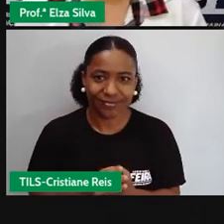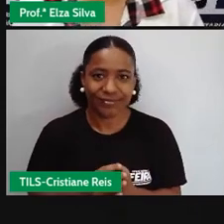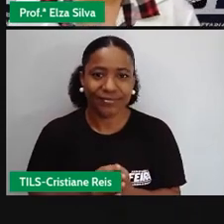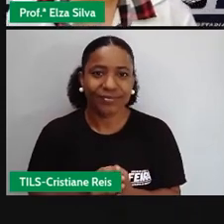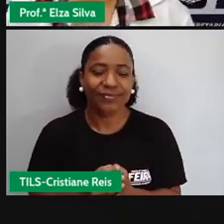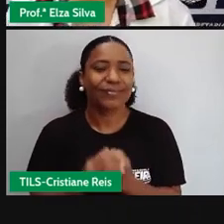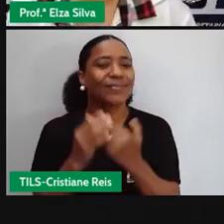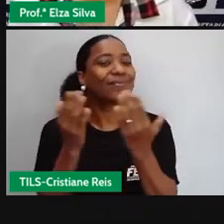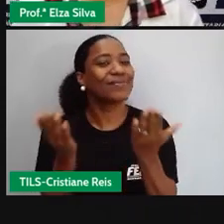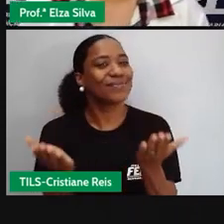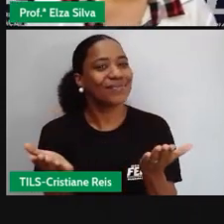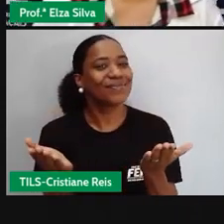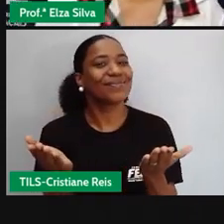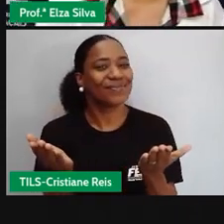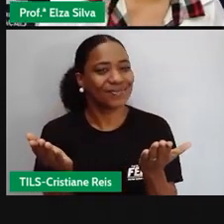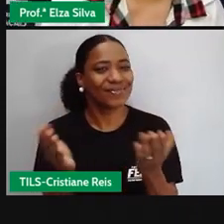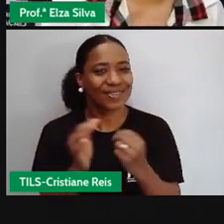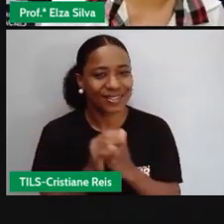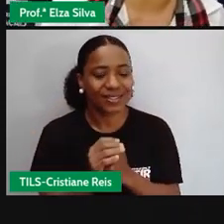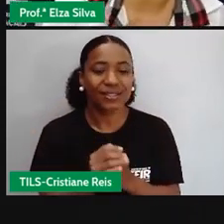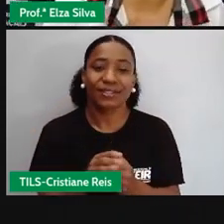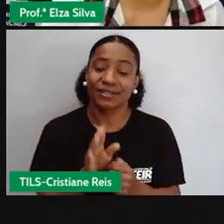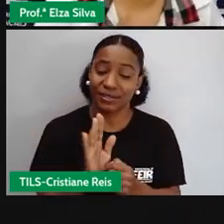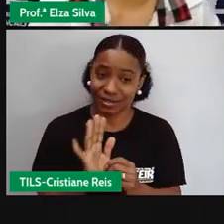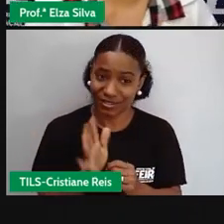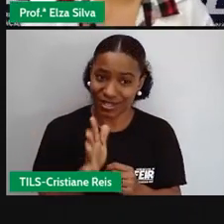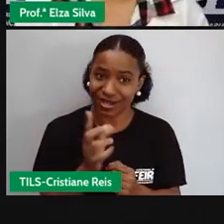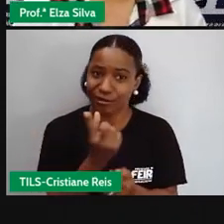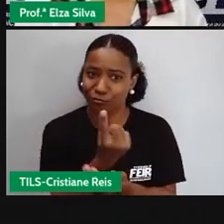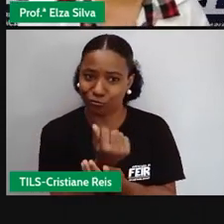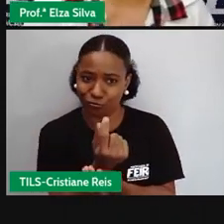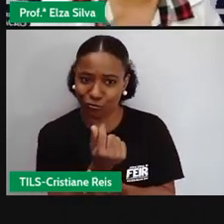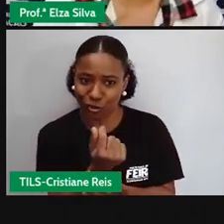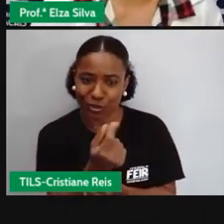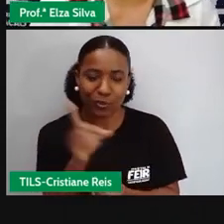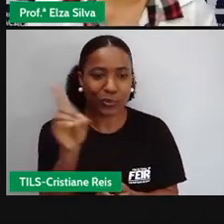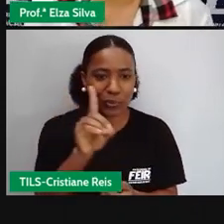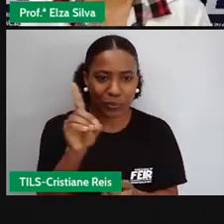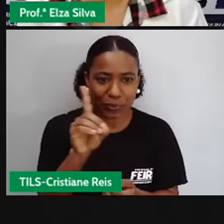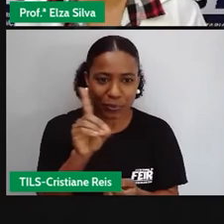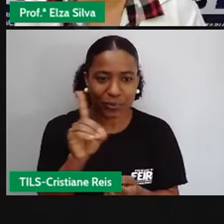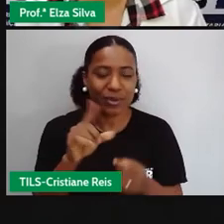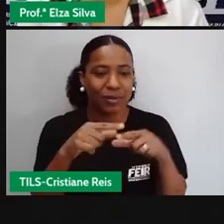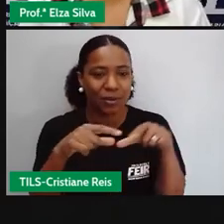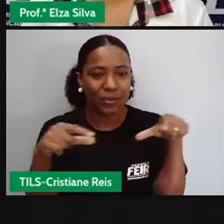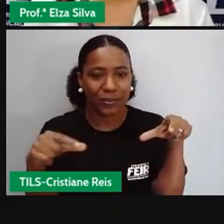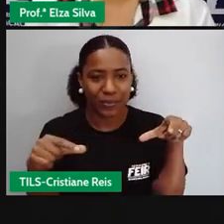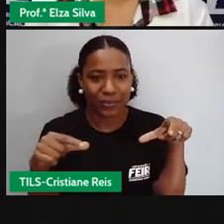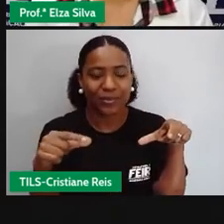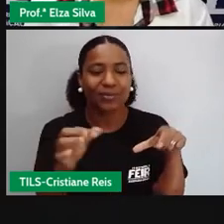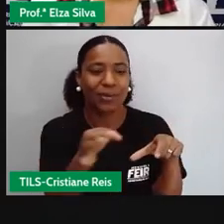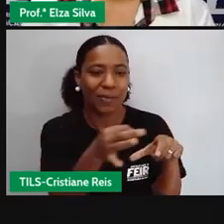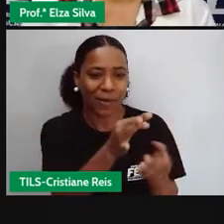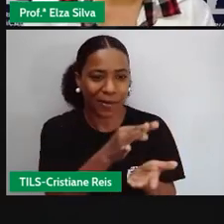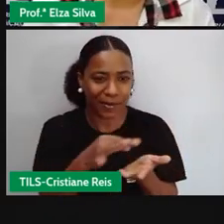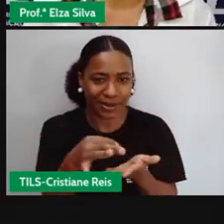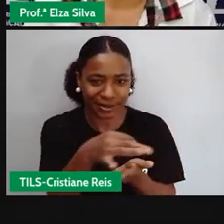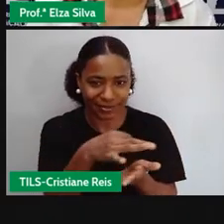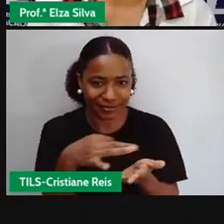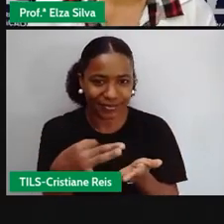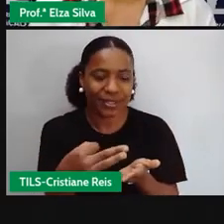E aí, gente? Já conhecemos as moedas, né? Tanto a cédula quanto a própria moeda. E como